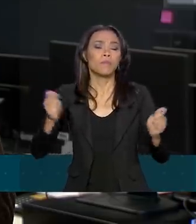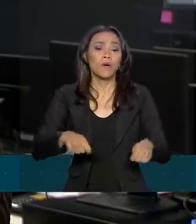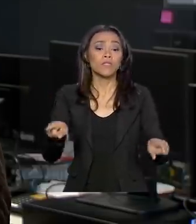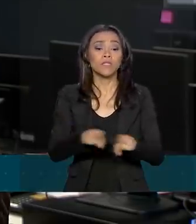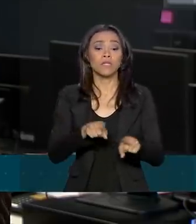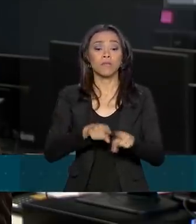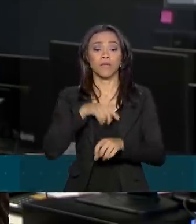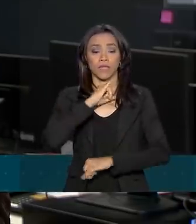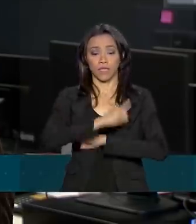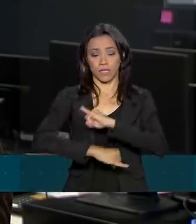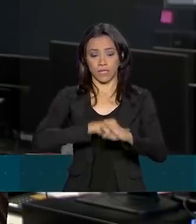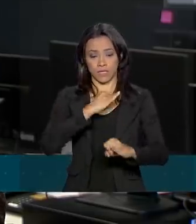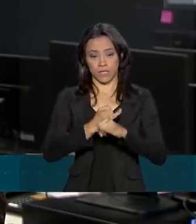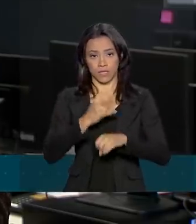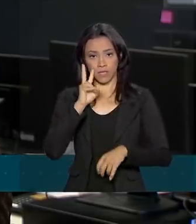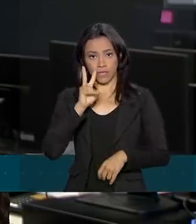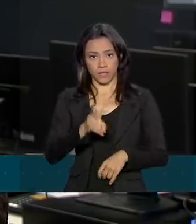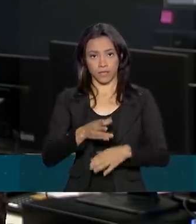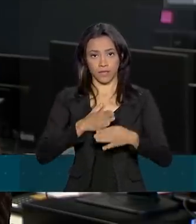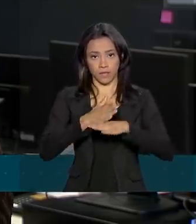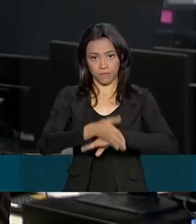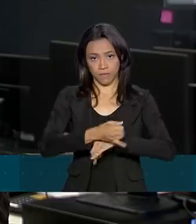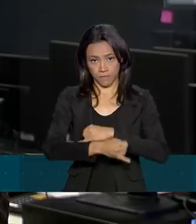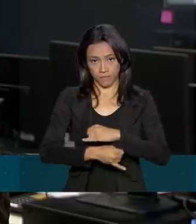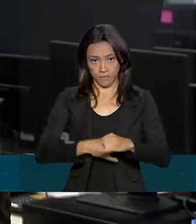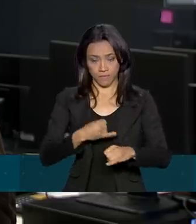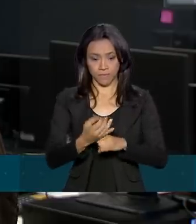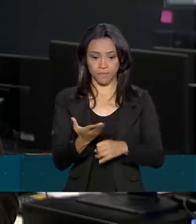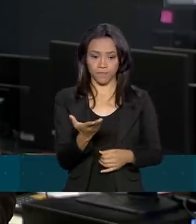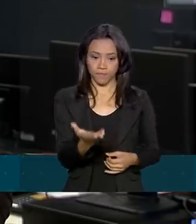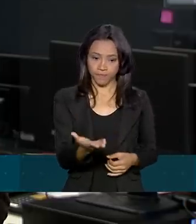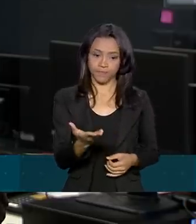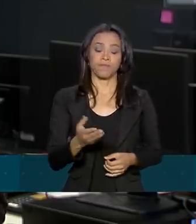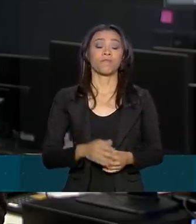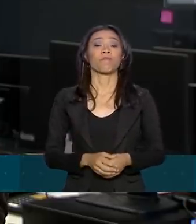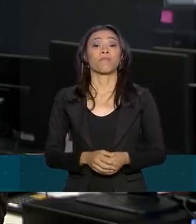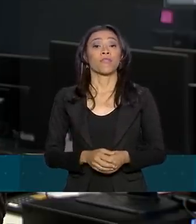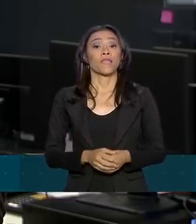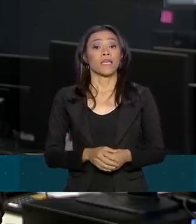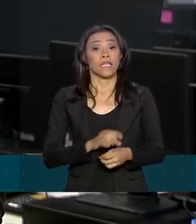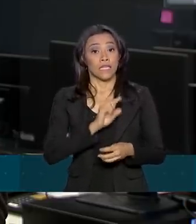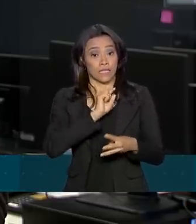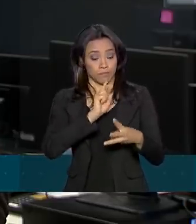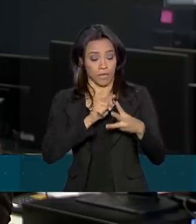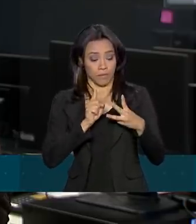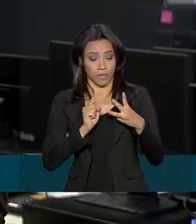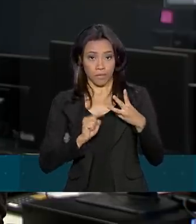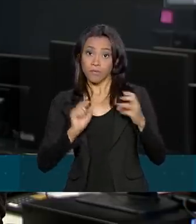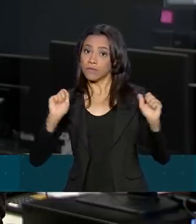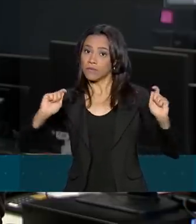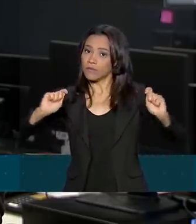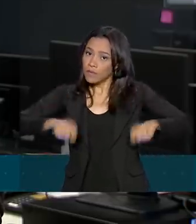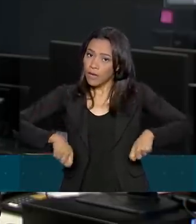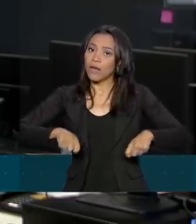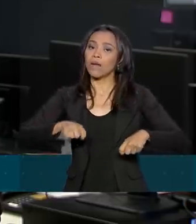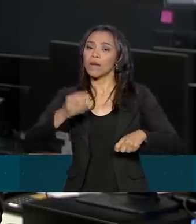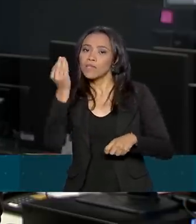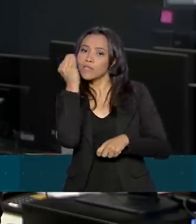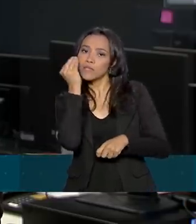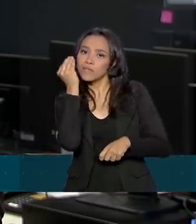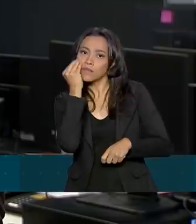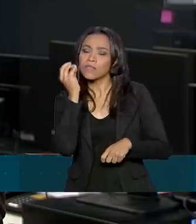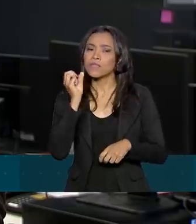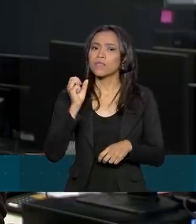site fgts.caixa.gov.br. Nesses mesmos canais, é possível fazer simulações